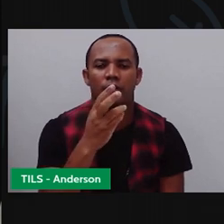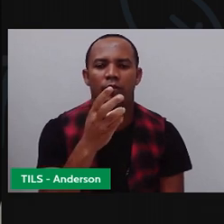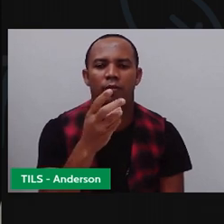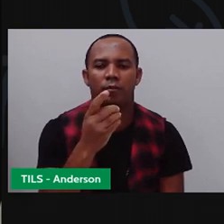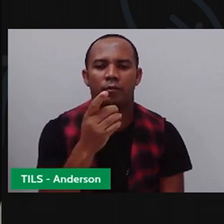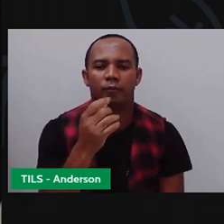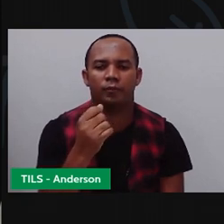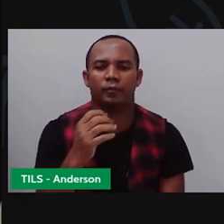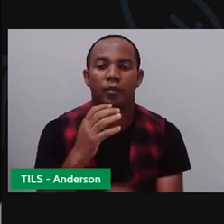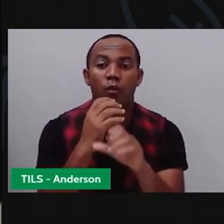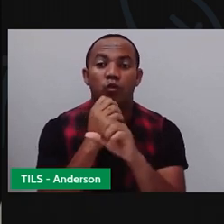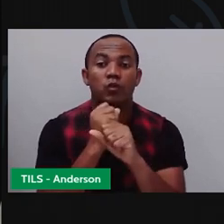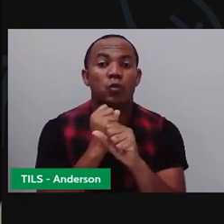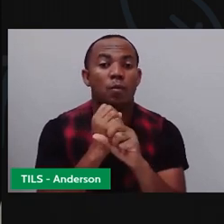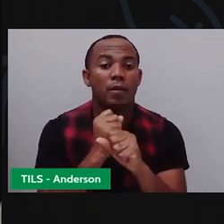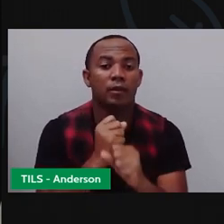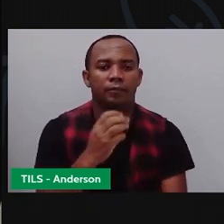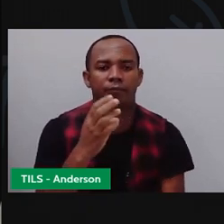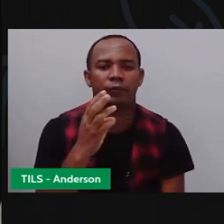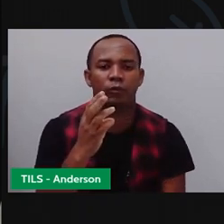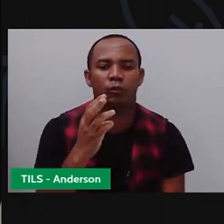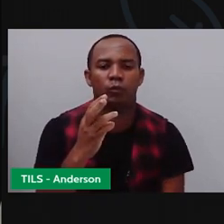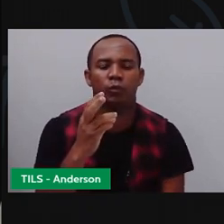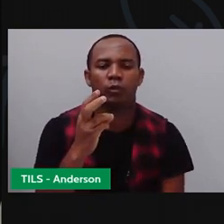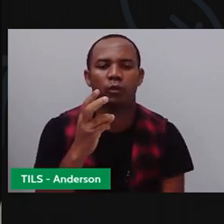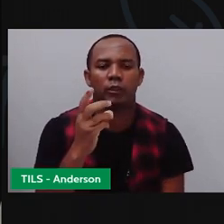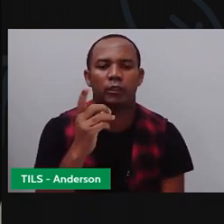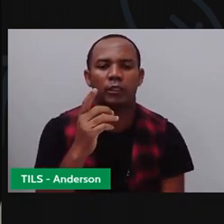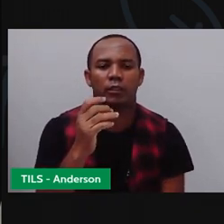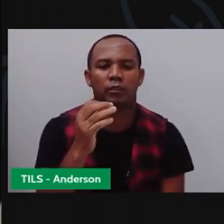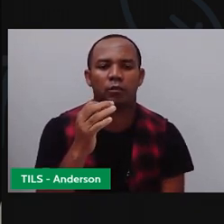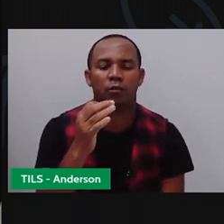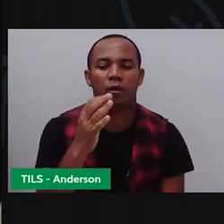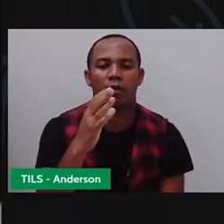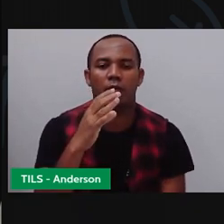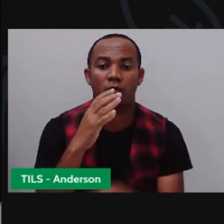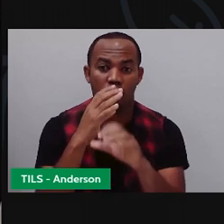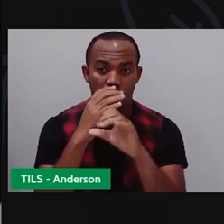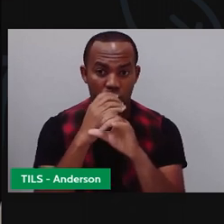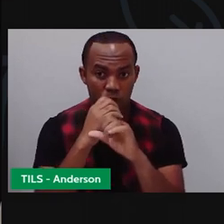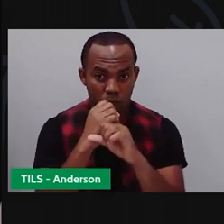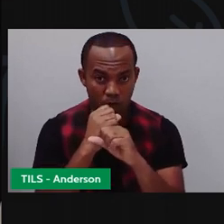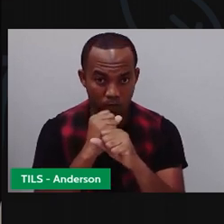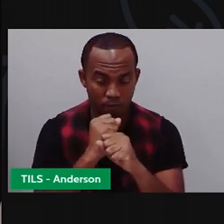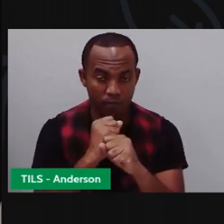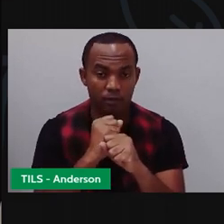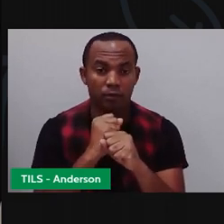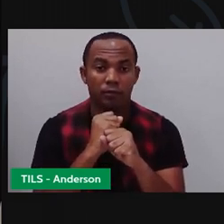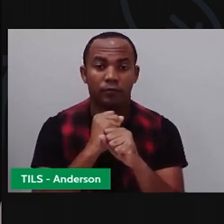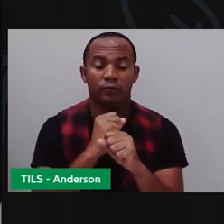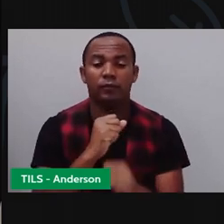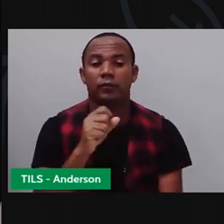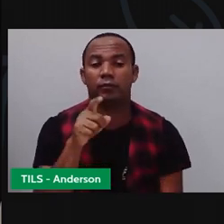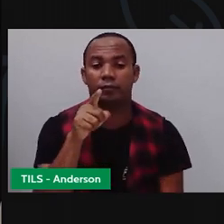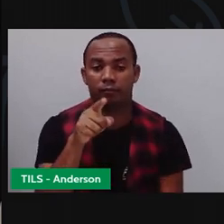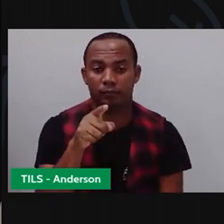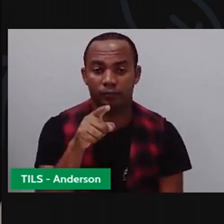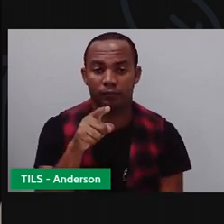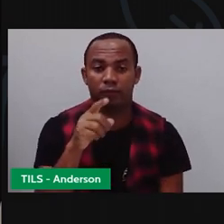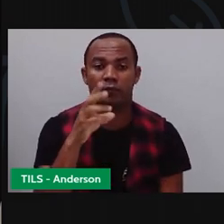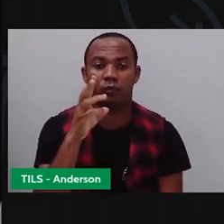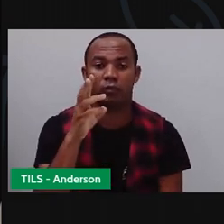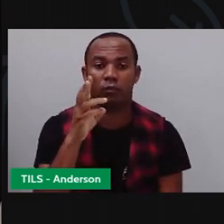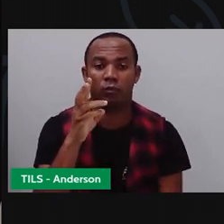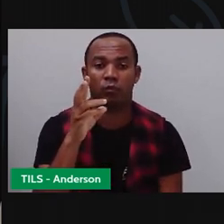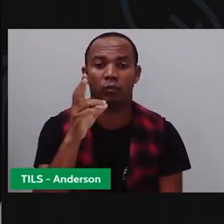Vou somar mais quanto? Quatro. Ó, oito aqui, não foi isso? Nove, dez, onze, doze. Vou somar mais